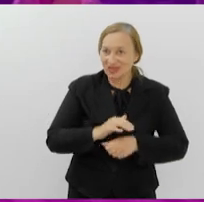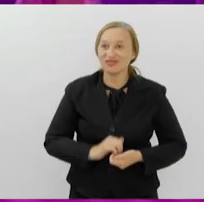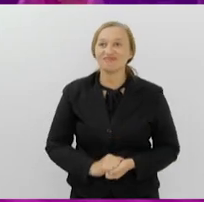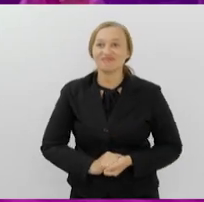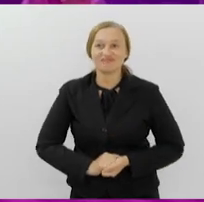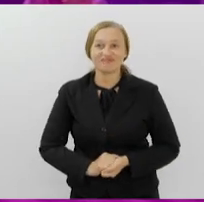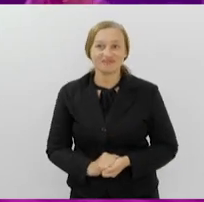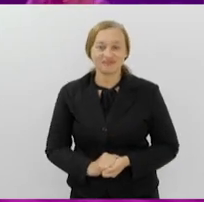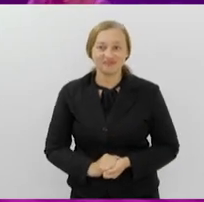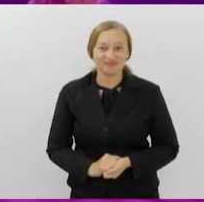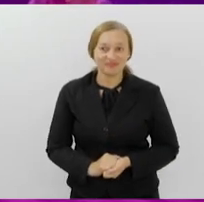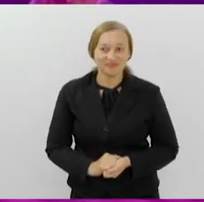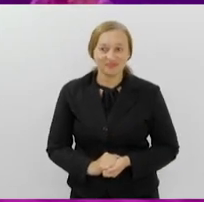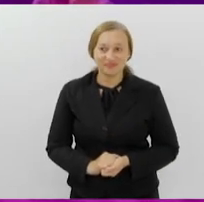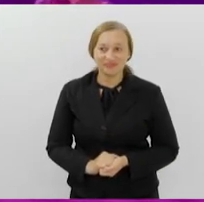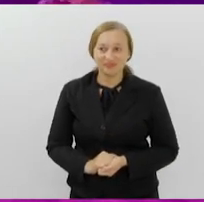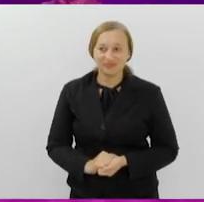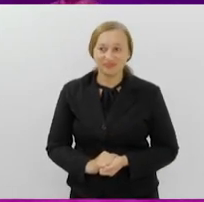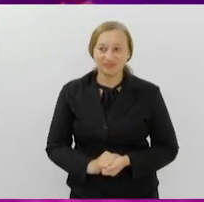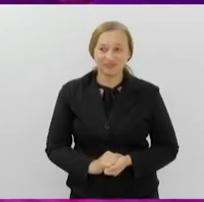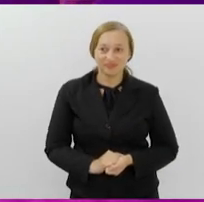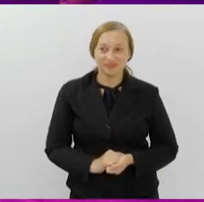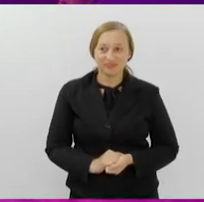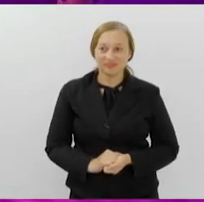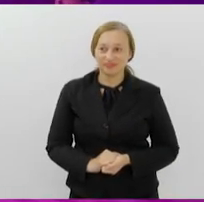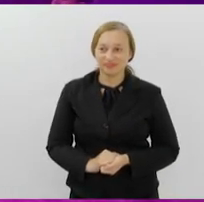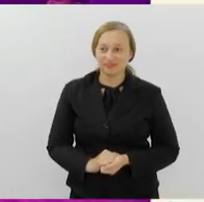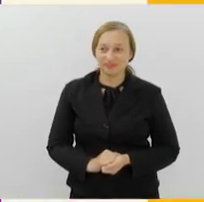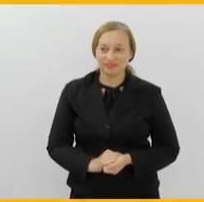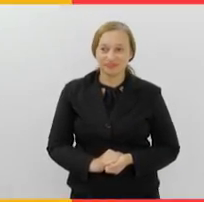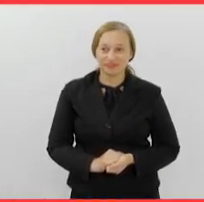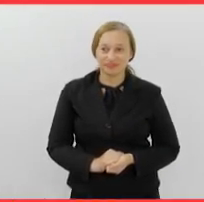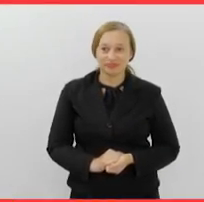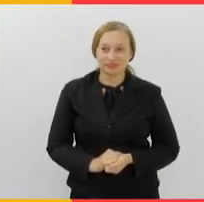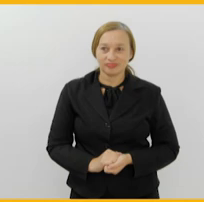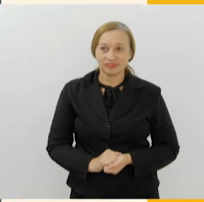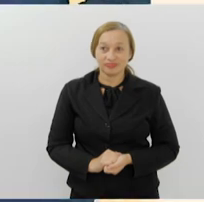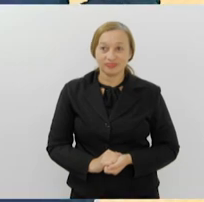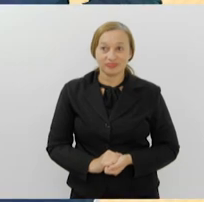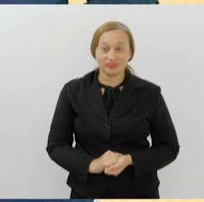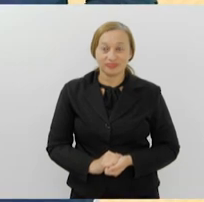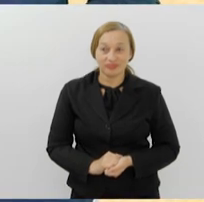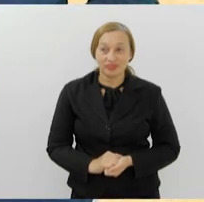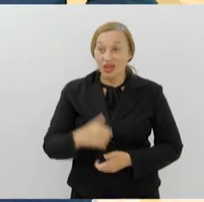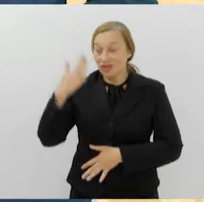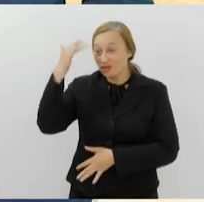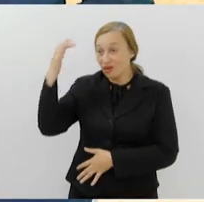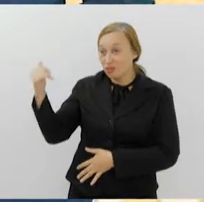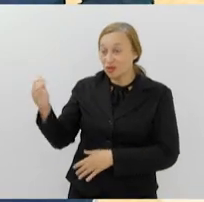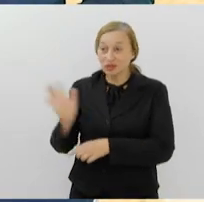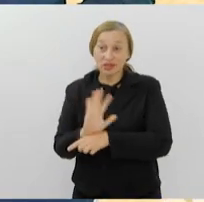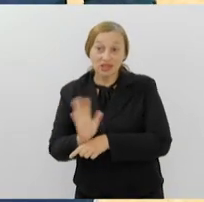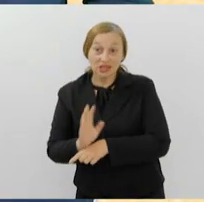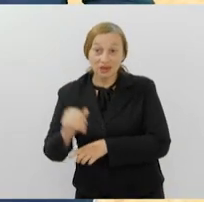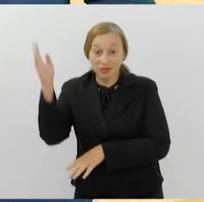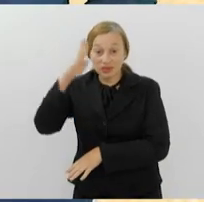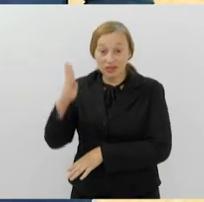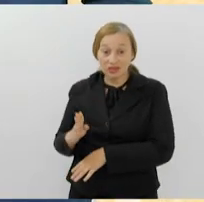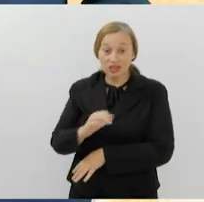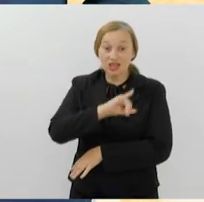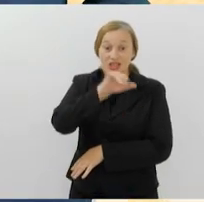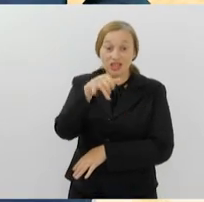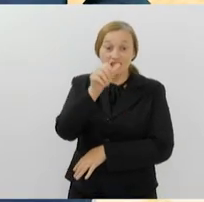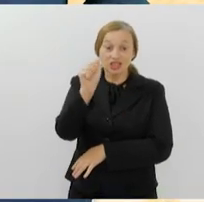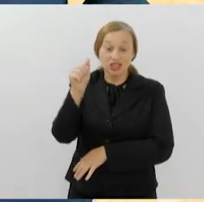Só a minha liberdade para tomar champanhe todo dia outra vez. Abaixa esse tom e para de reclamar. Ícone do cinema brasileiro, Jean-Claude Bernadet,